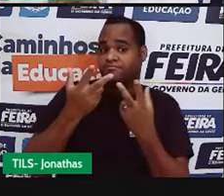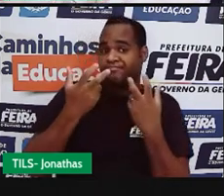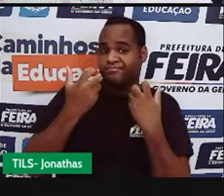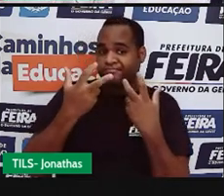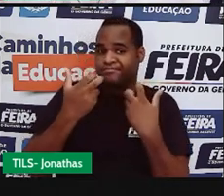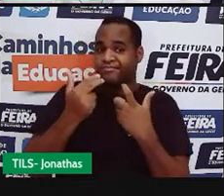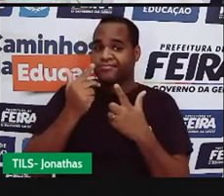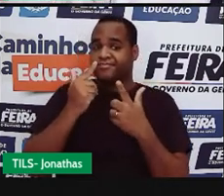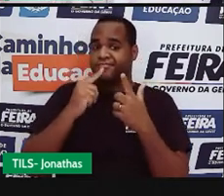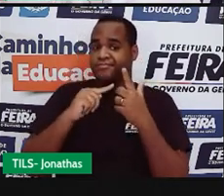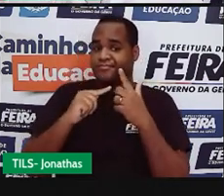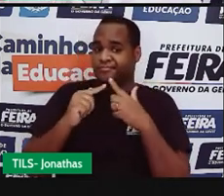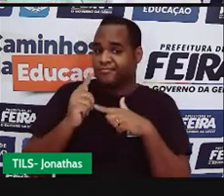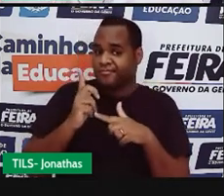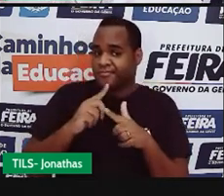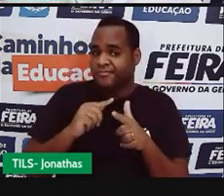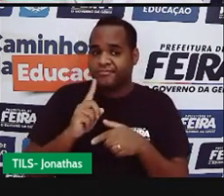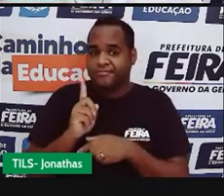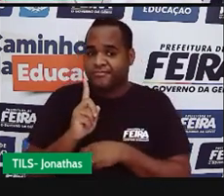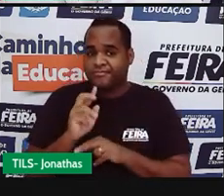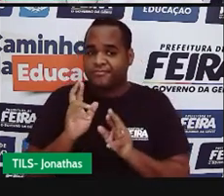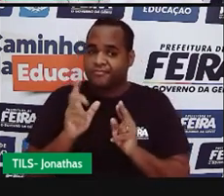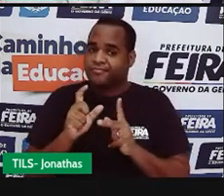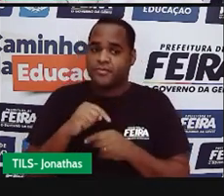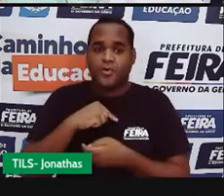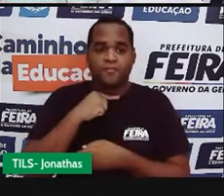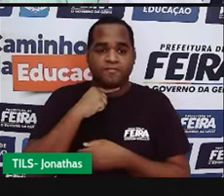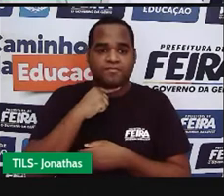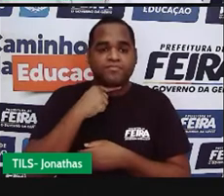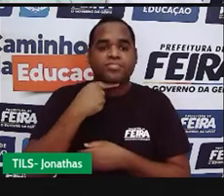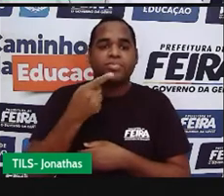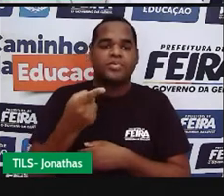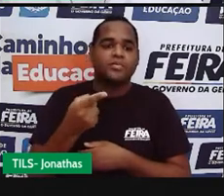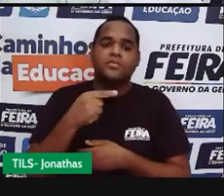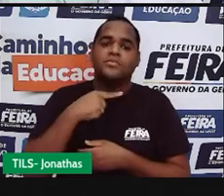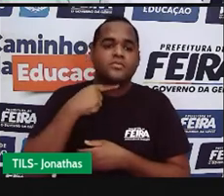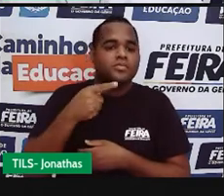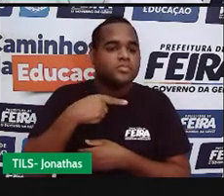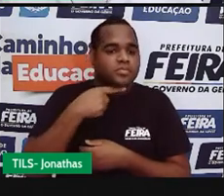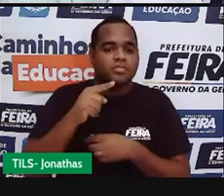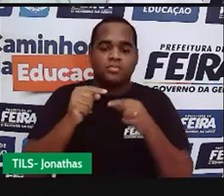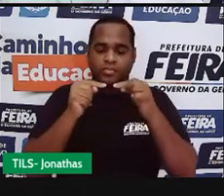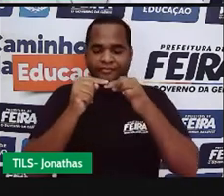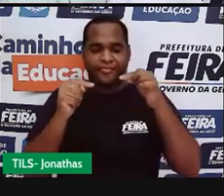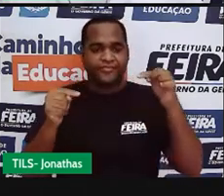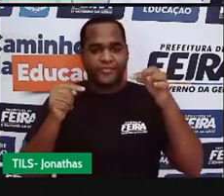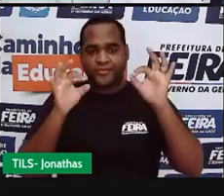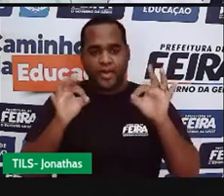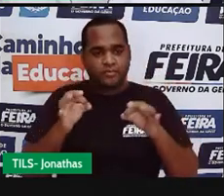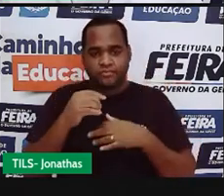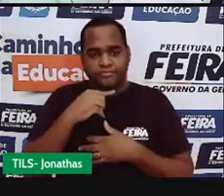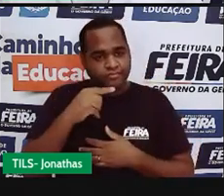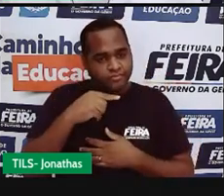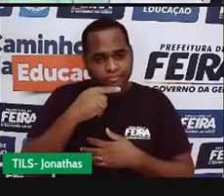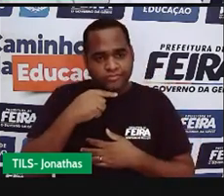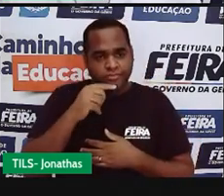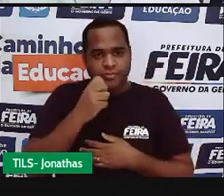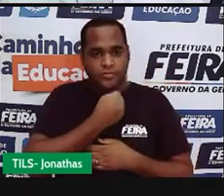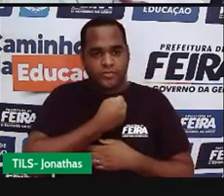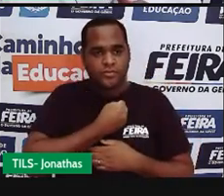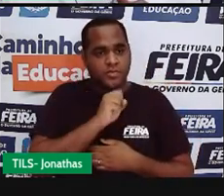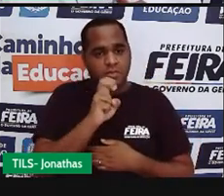olhinhos que não, né? Não dá para fazer ali uma medida cinco.